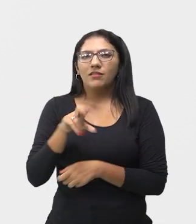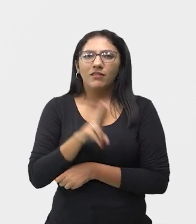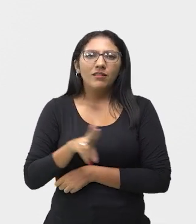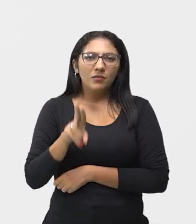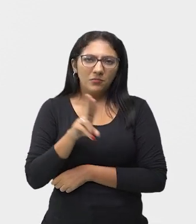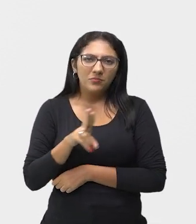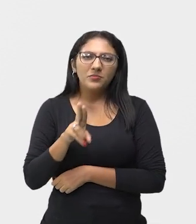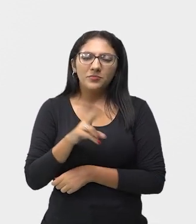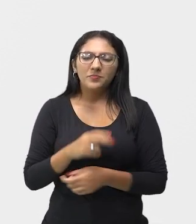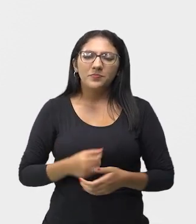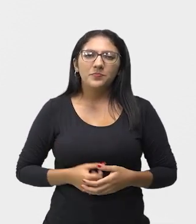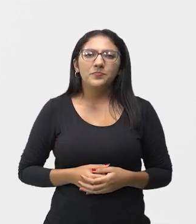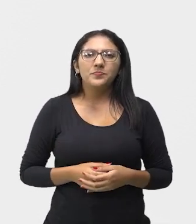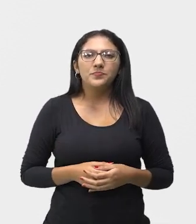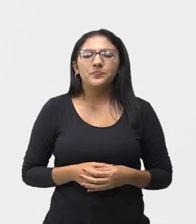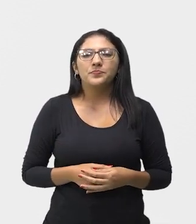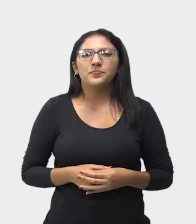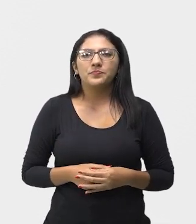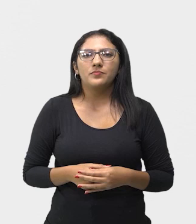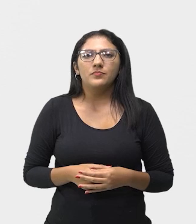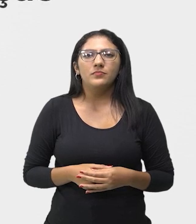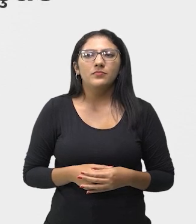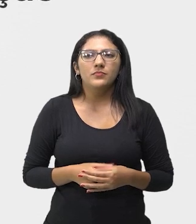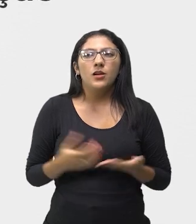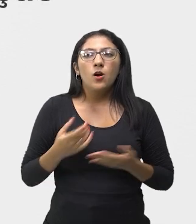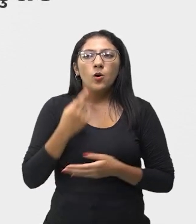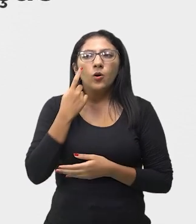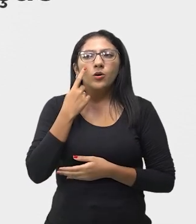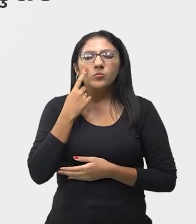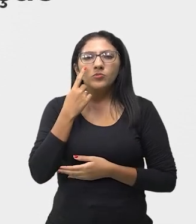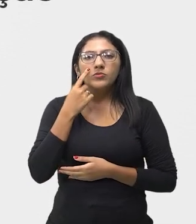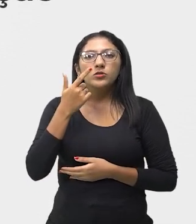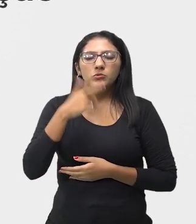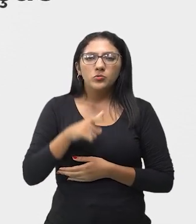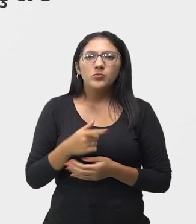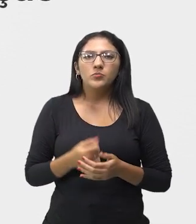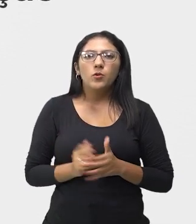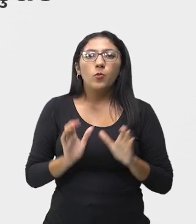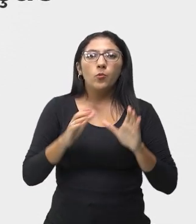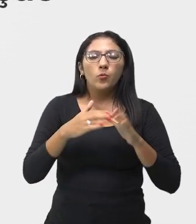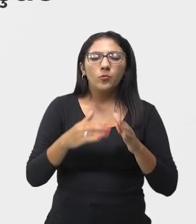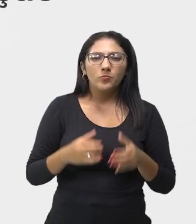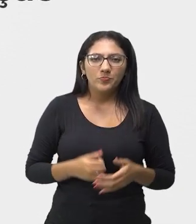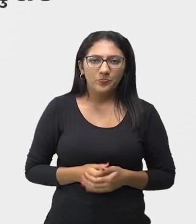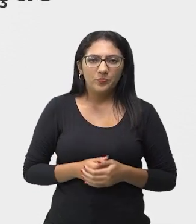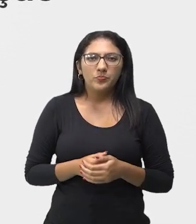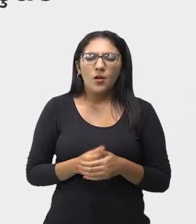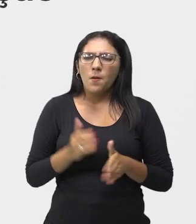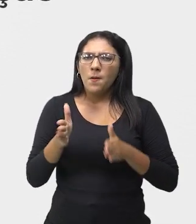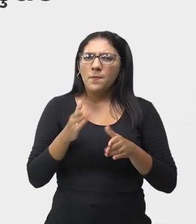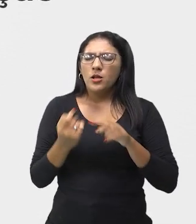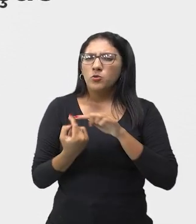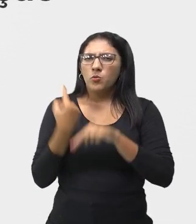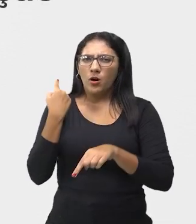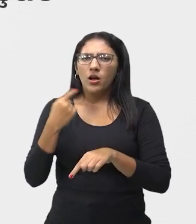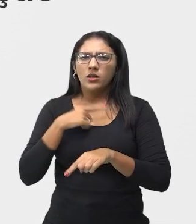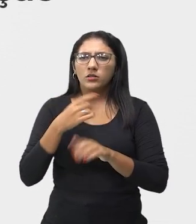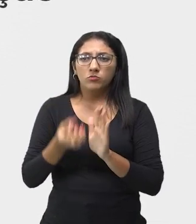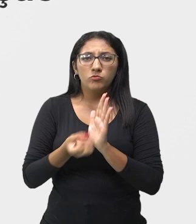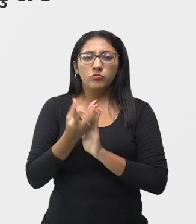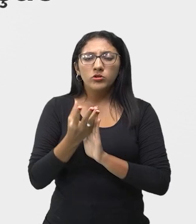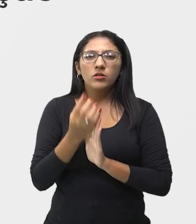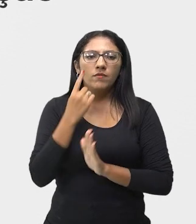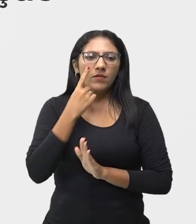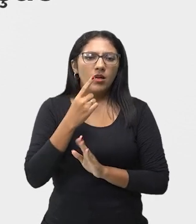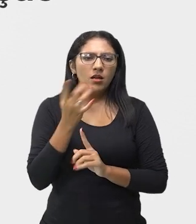de teatro do improviso. E vamos falar mais um pouco do comédia dell'arte. No período de origem, era considerada